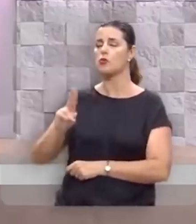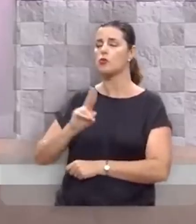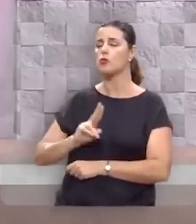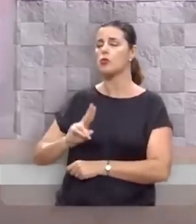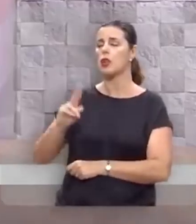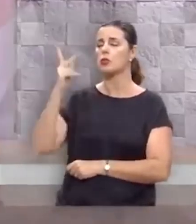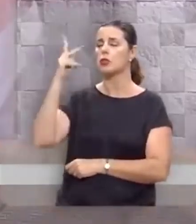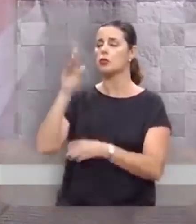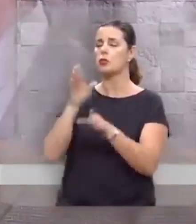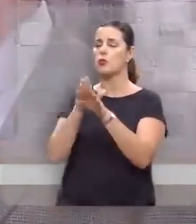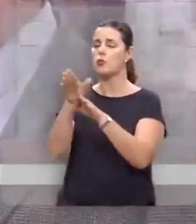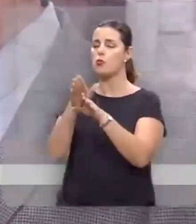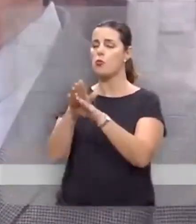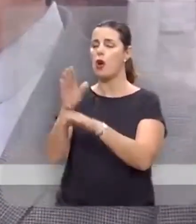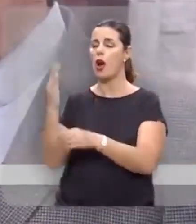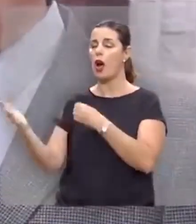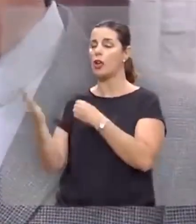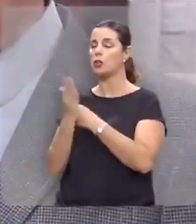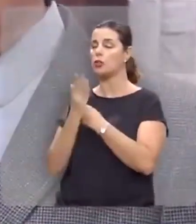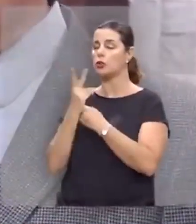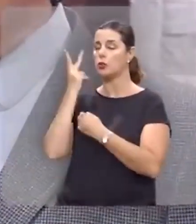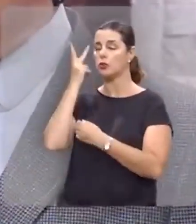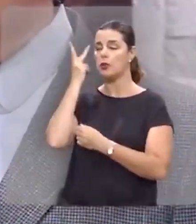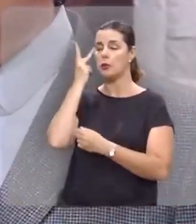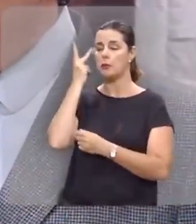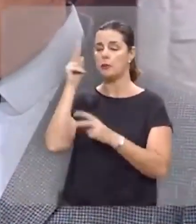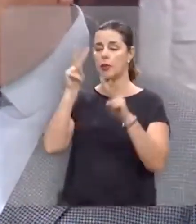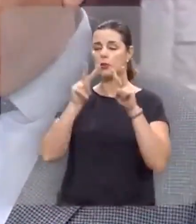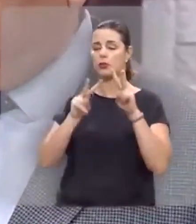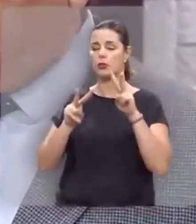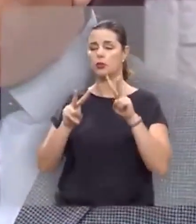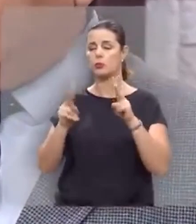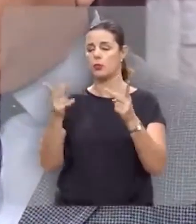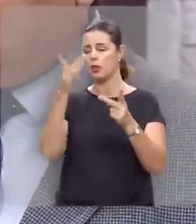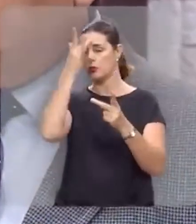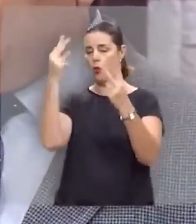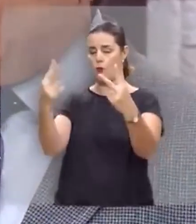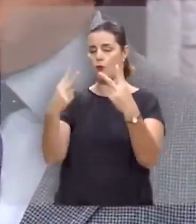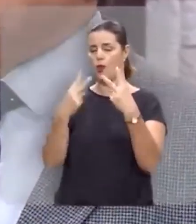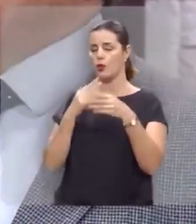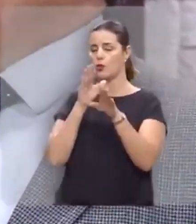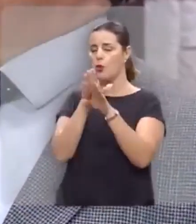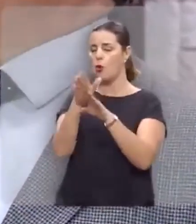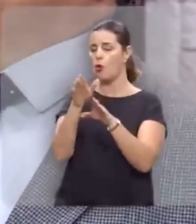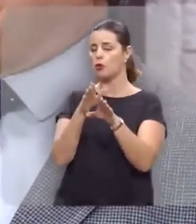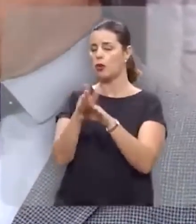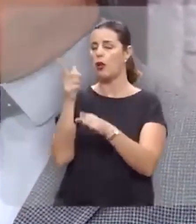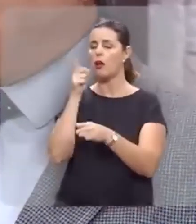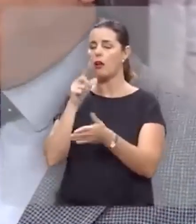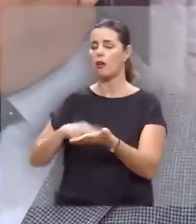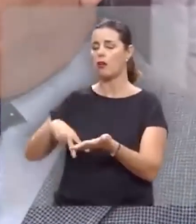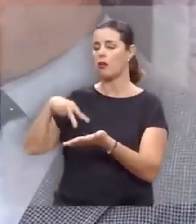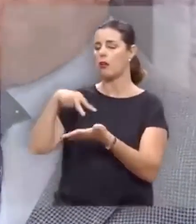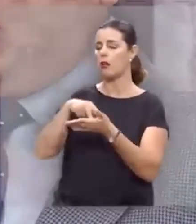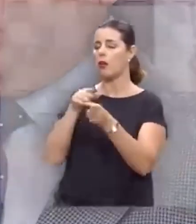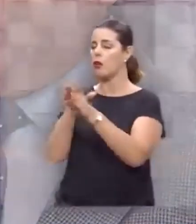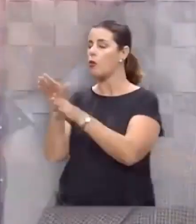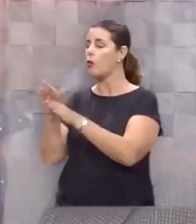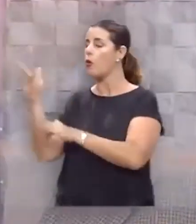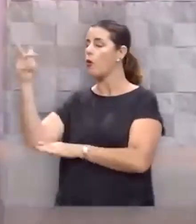instrumentos da tua consolação. Ajuda aqueles que estão nos assistindo a serem consolados e a se levantarem como